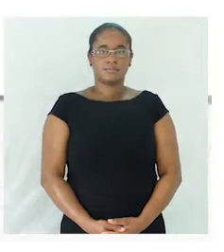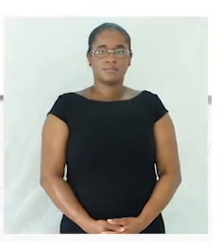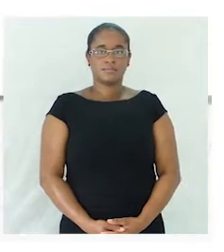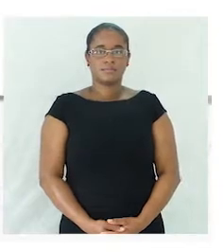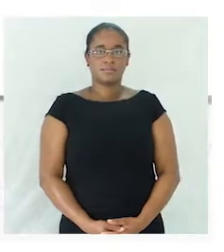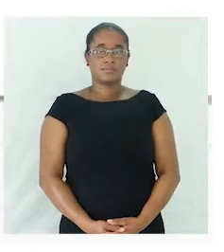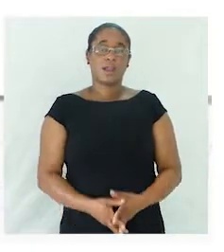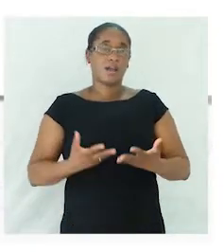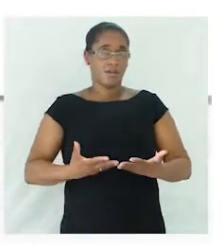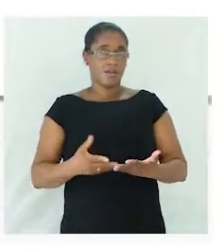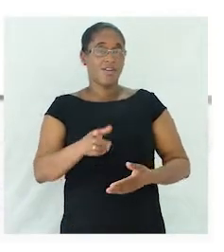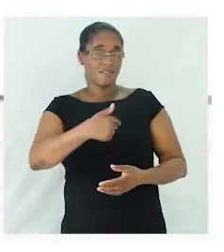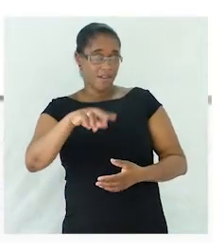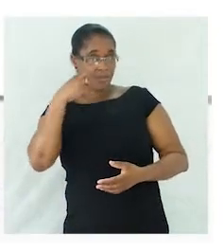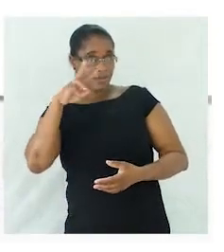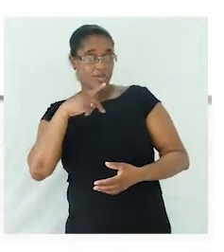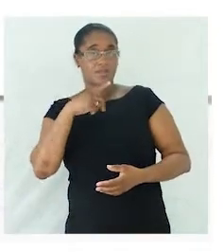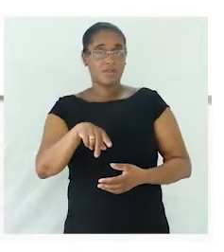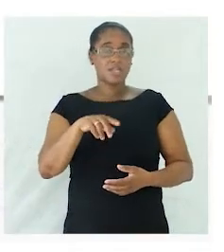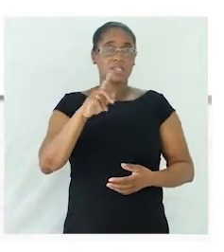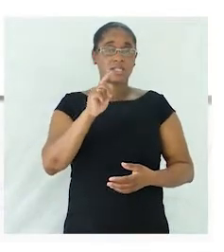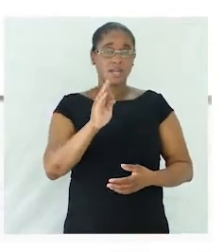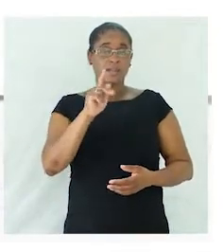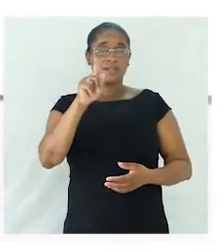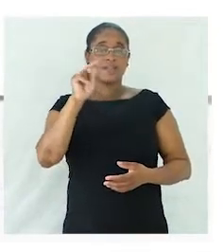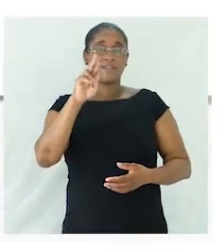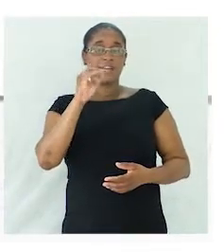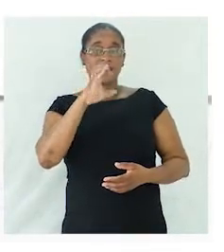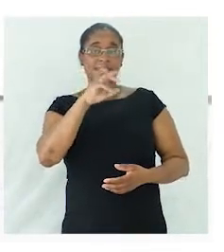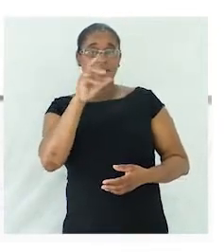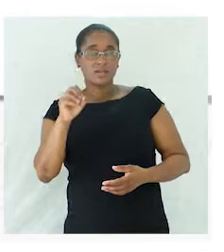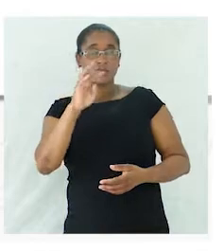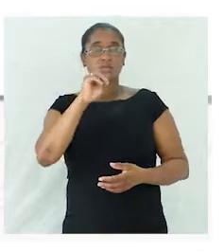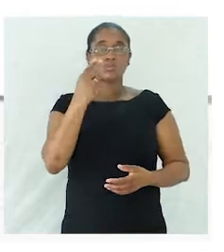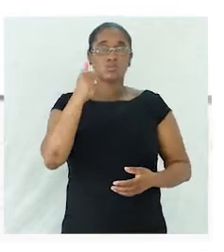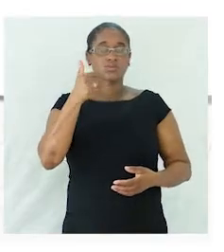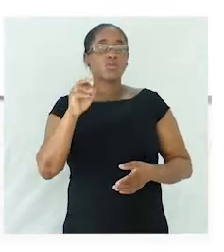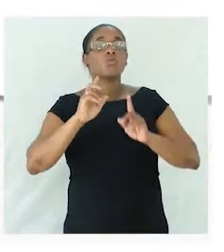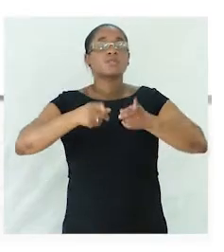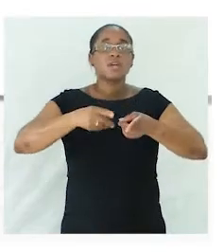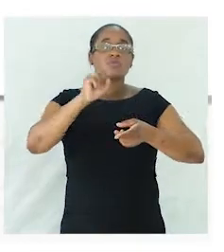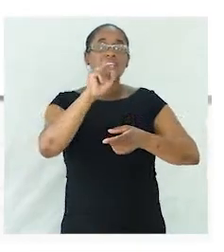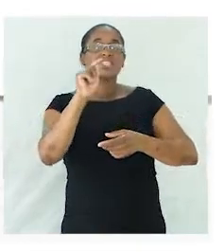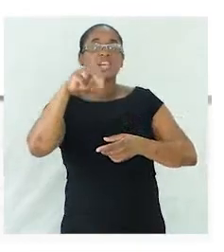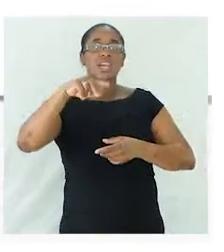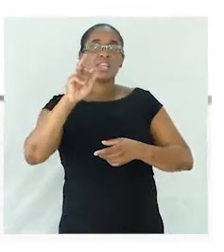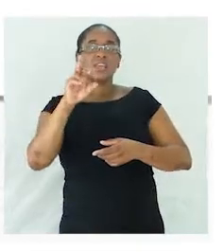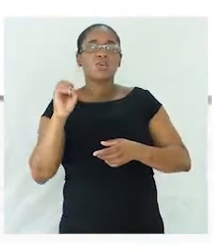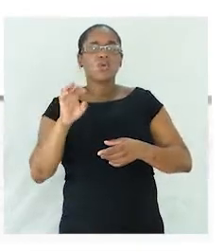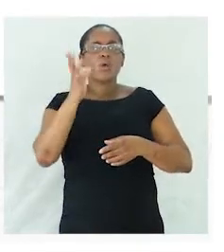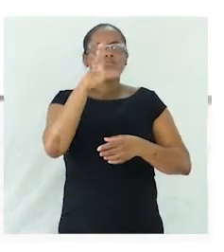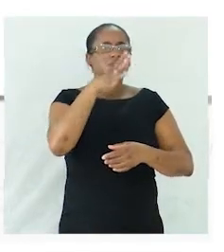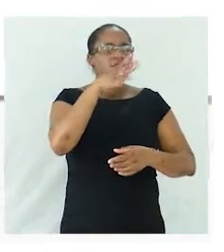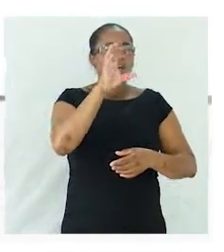Bom, agora vamos rever as flexões dos substantivos. E começamos com a flexão em gênero. Quando estamos a falar de gênero das